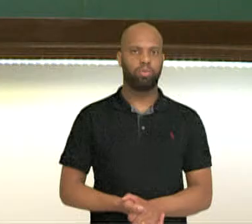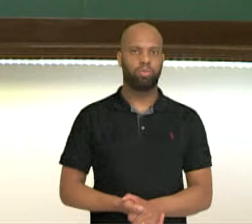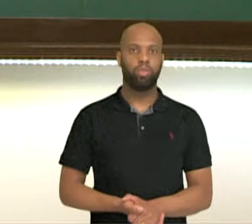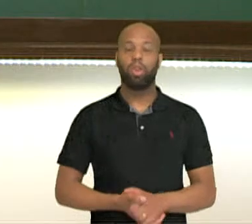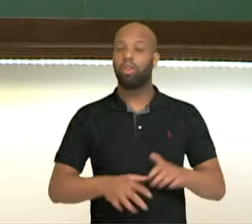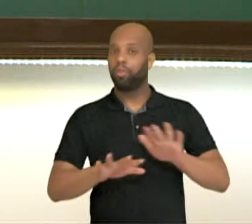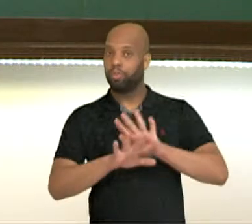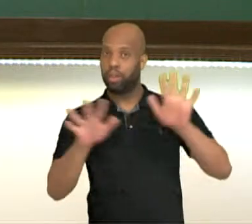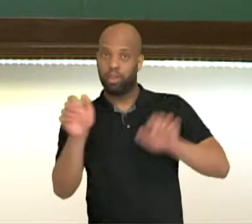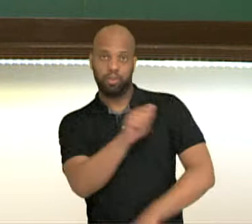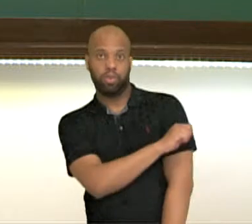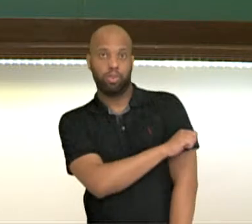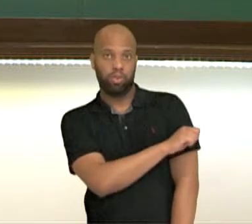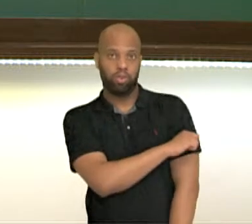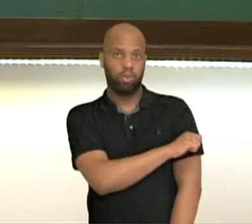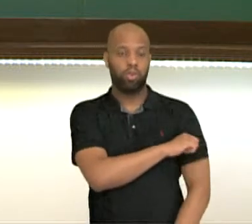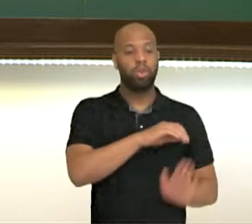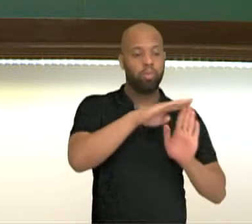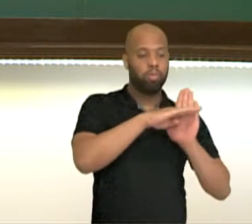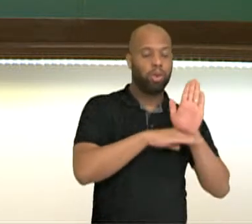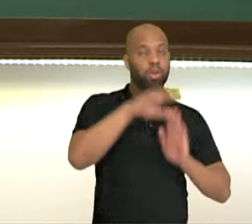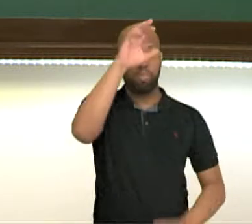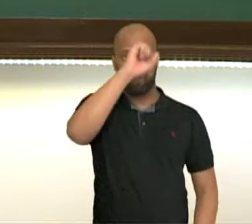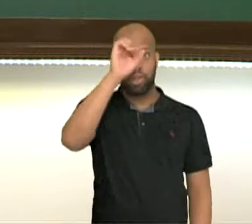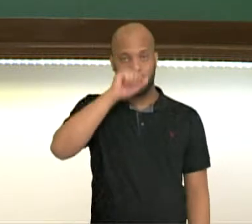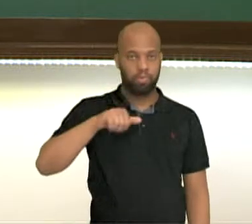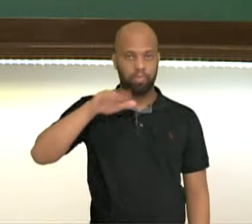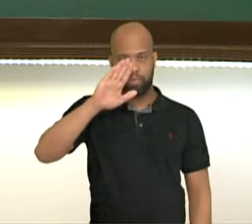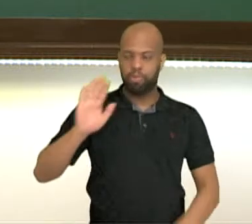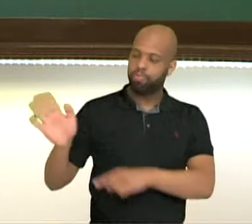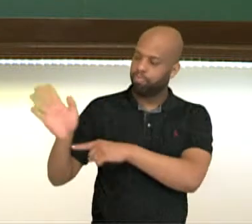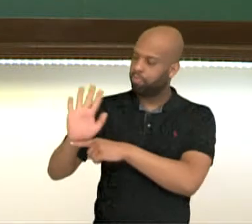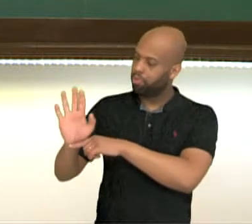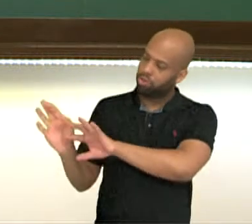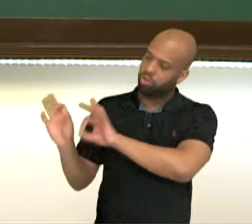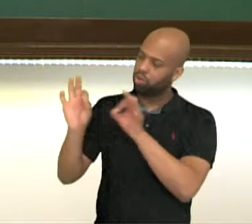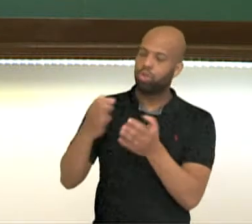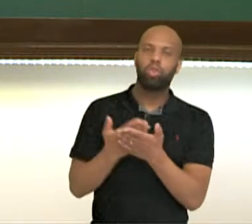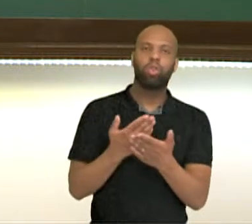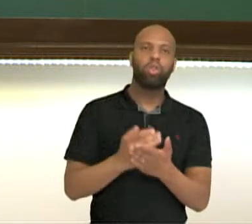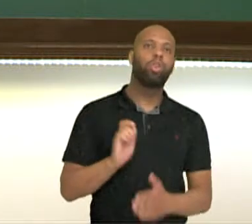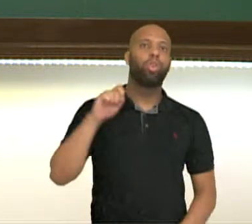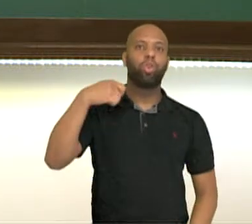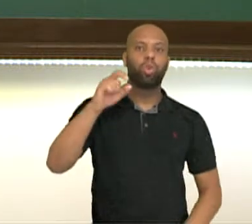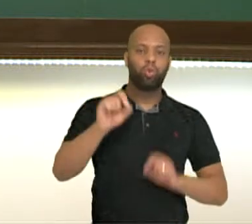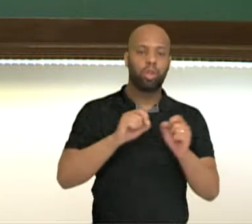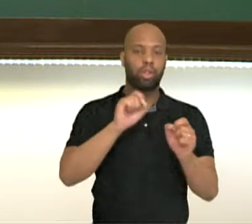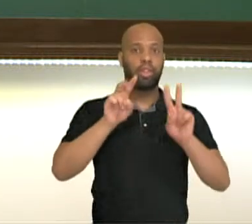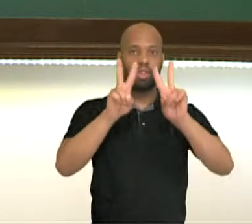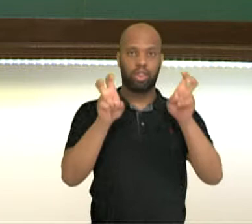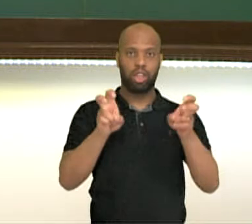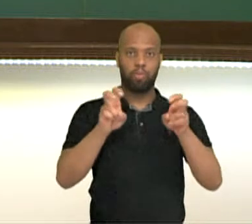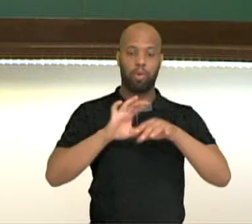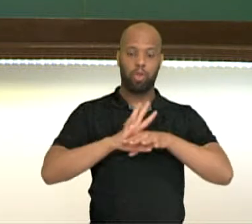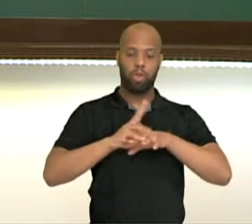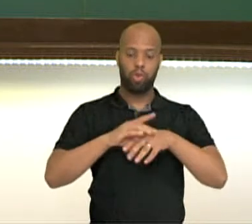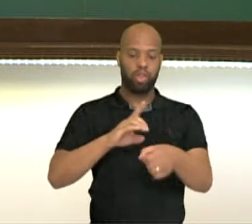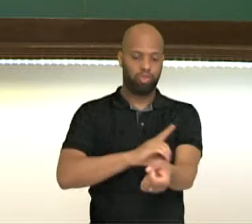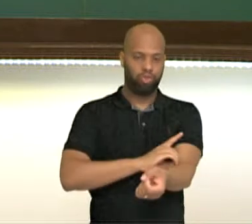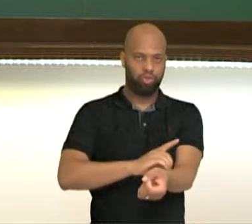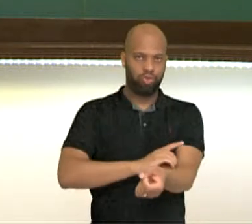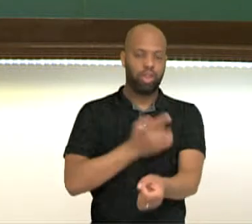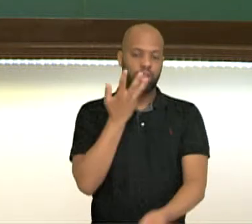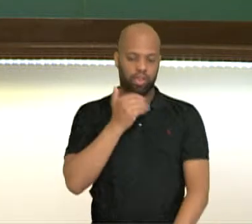Olá, estudantes do programa Mais Aprendizagem. Neste vídeo, nós vamos falar sobre diabetes infantil